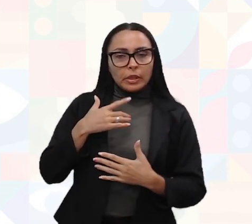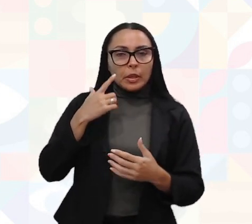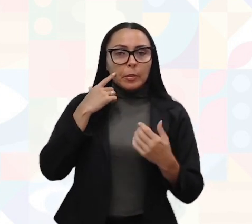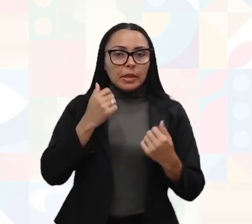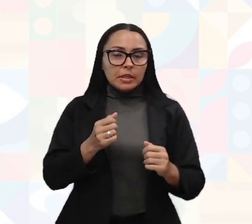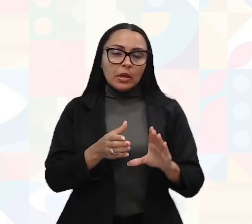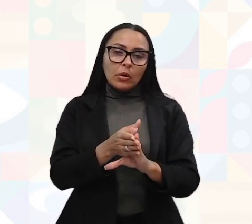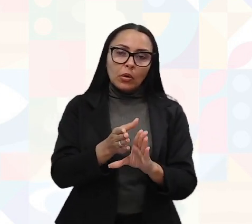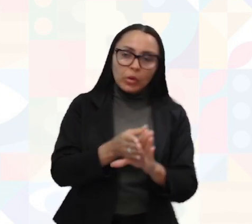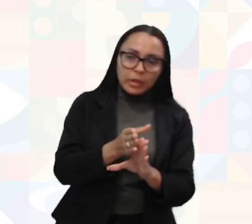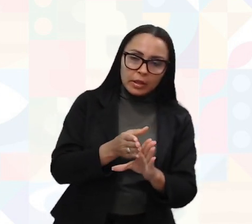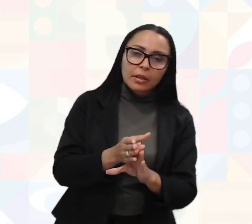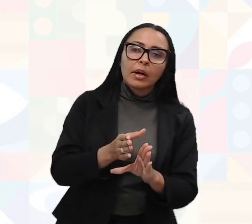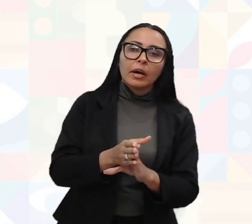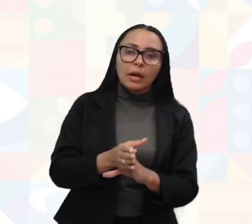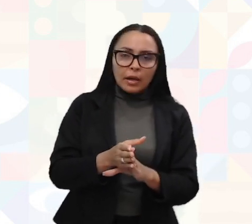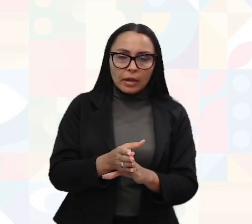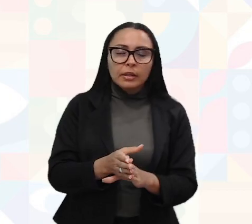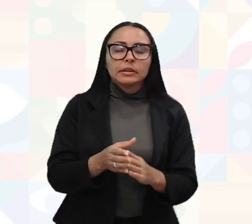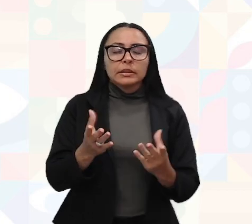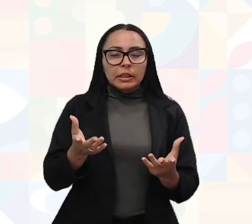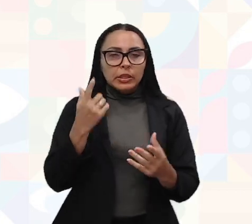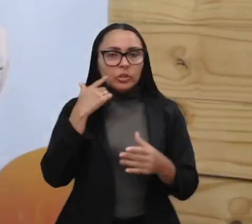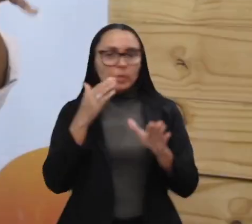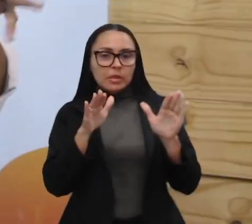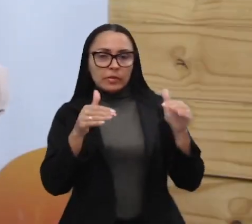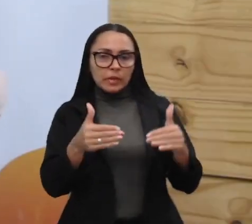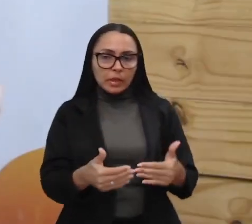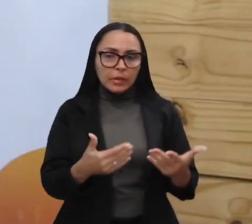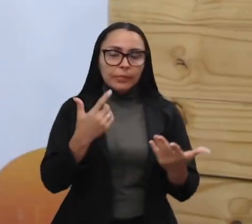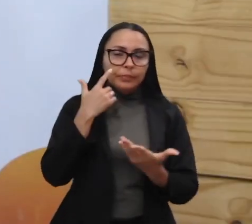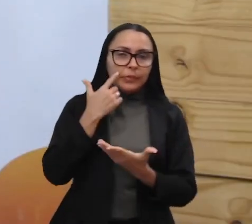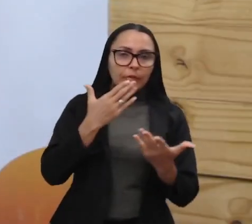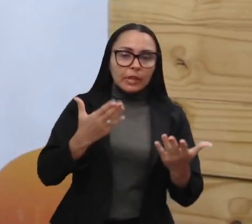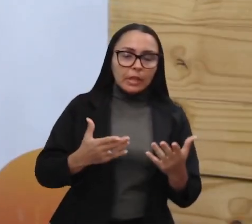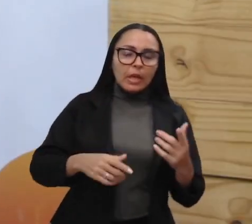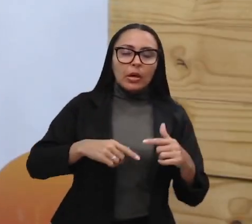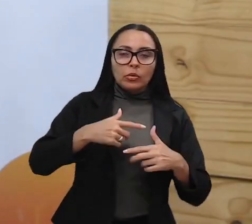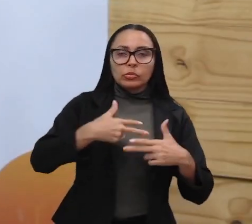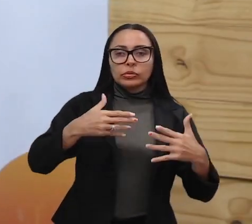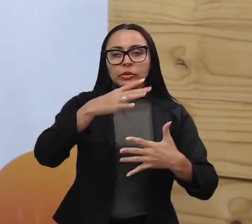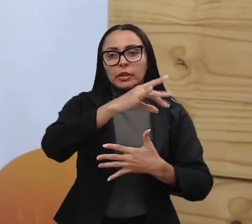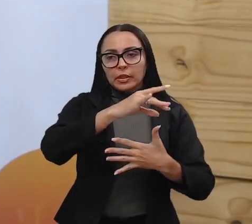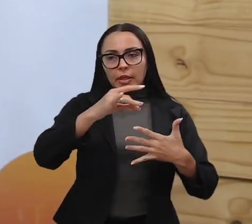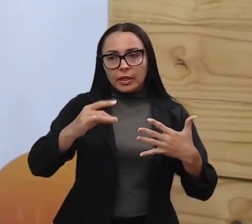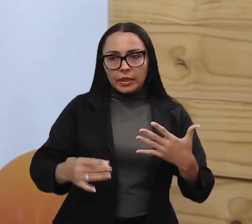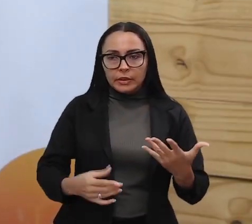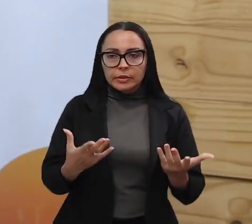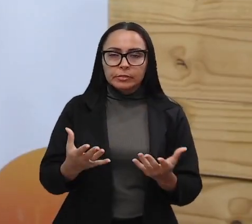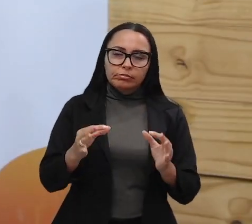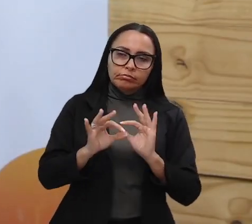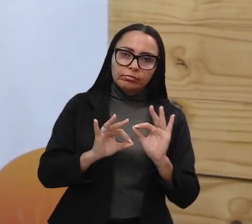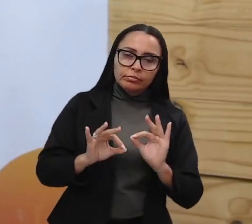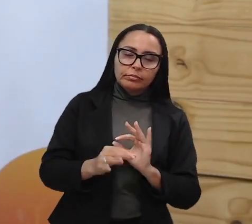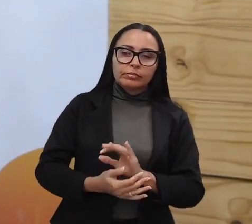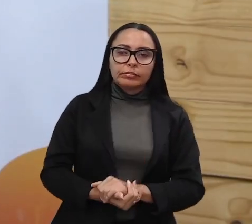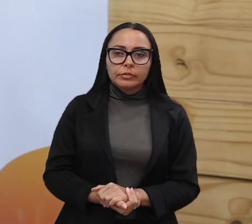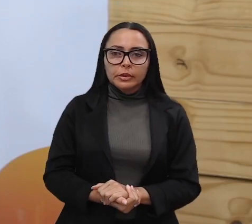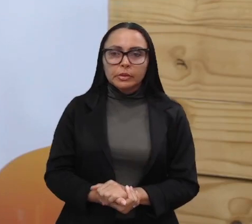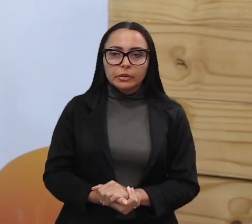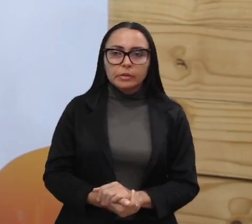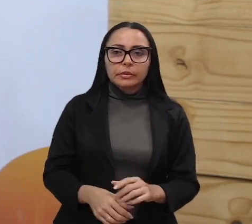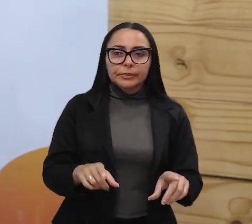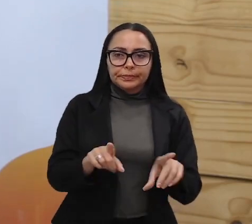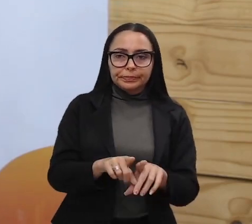consultoria, a gente pode estar sim especificando onde é que vai estar os móveis, os detalhes, tudo bem direitinho. Outra questão